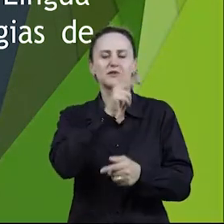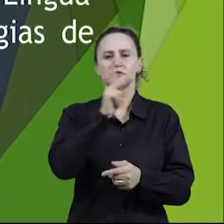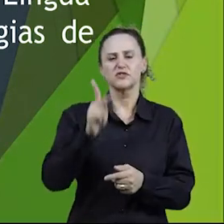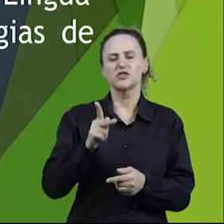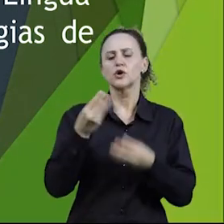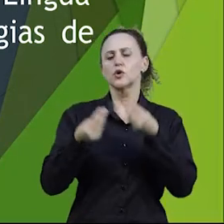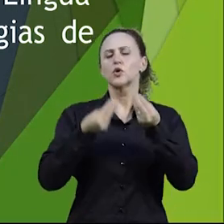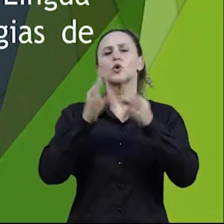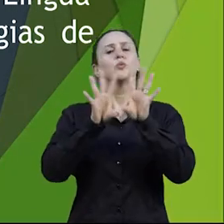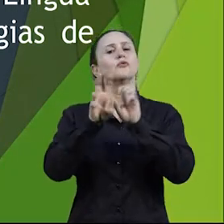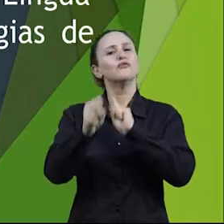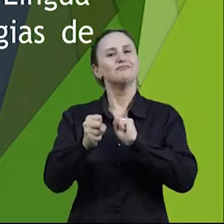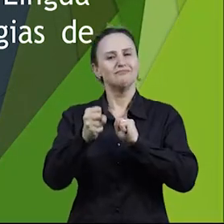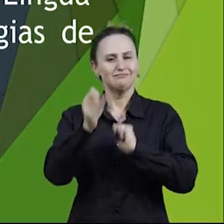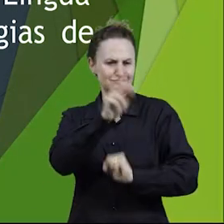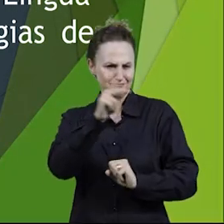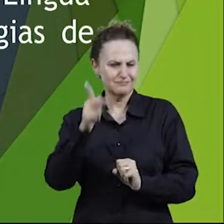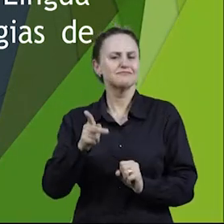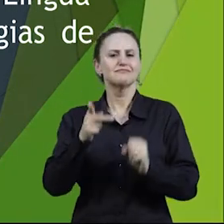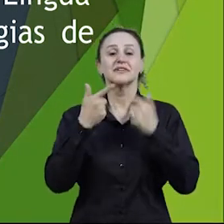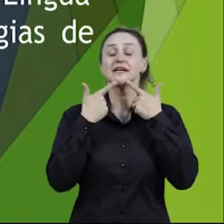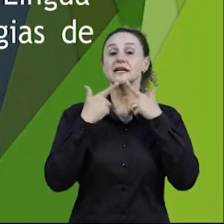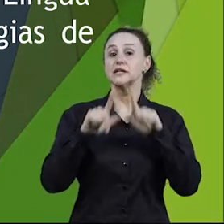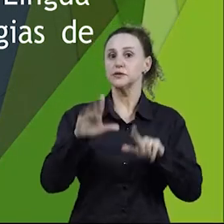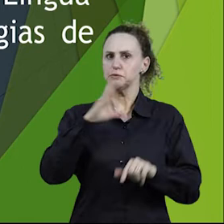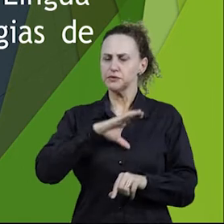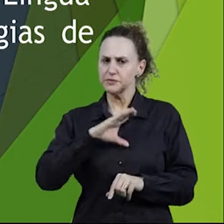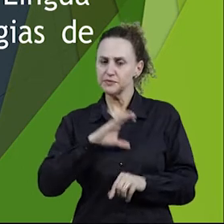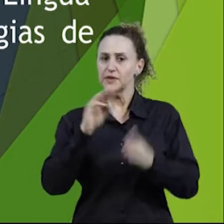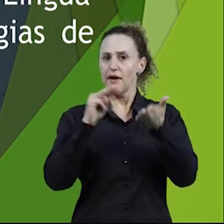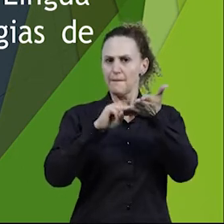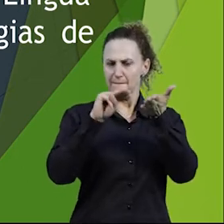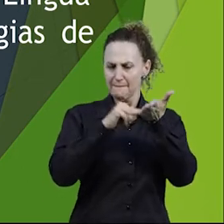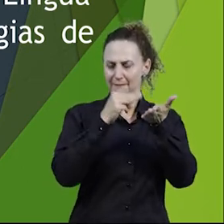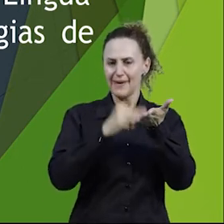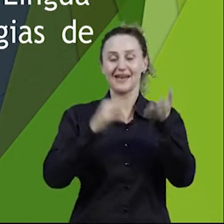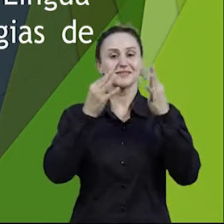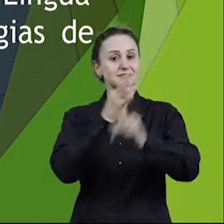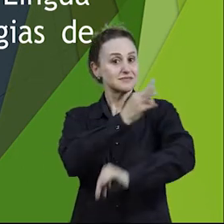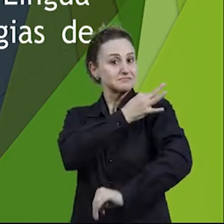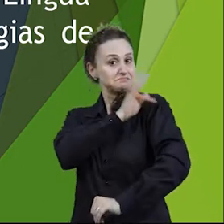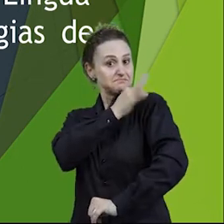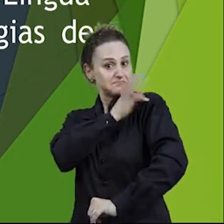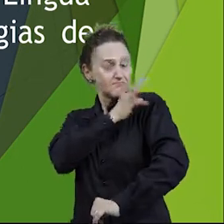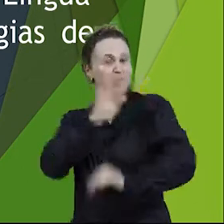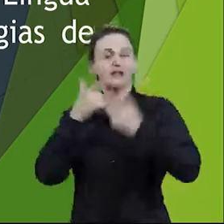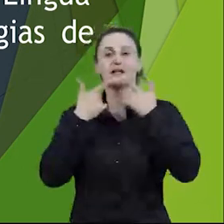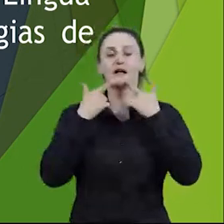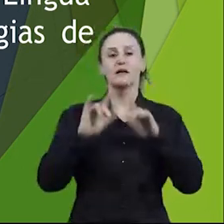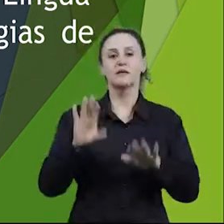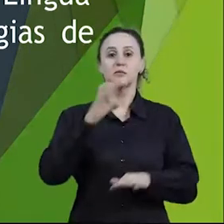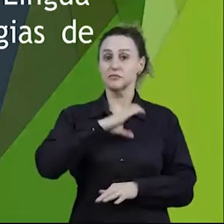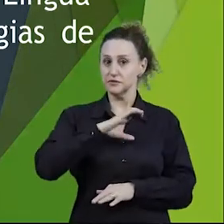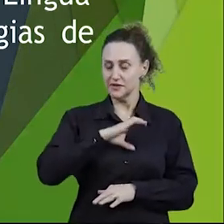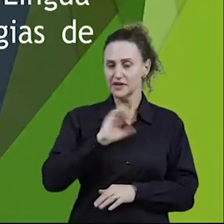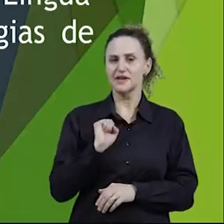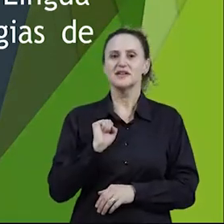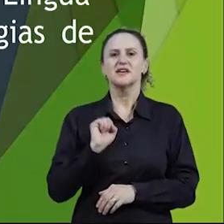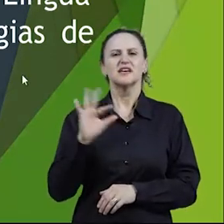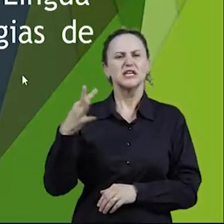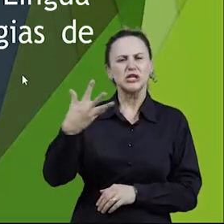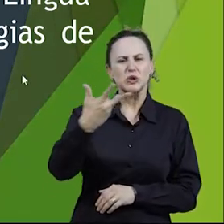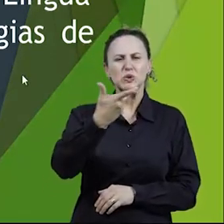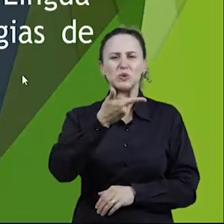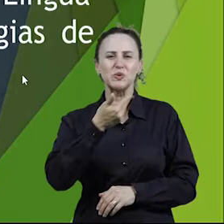constitui um professor de língua portuguesa, e métodos e técnicas para o ensino de língua portuguesa e subsídios para o